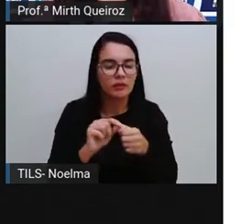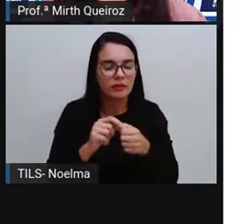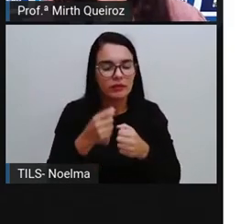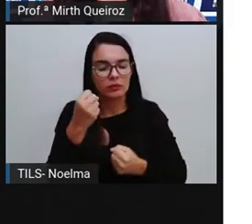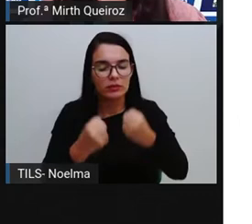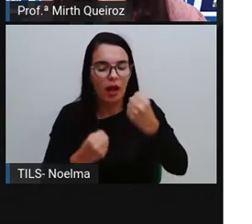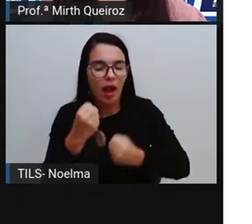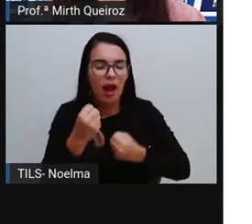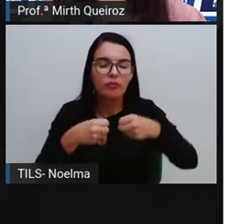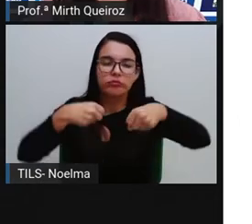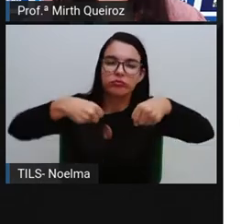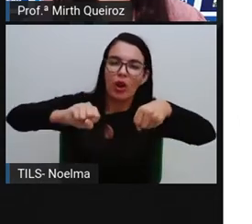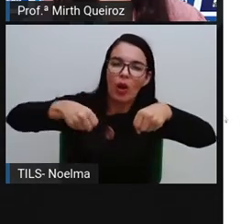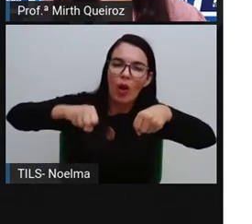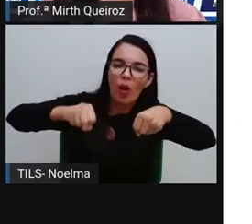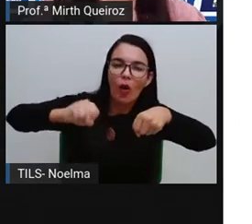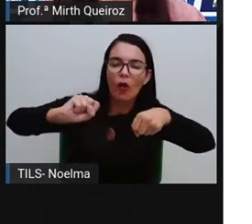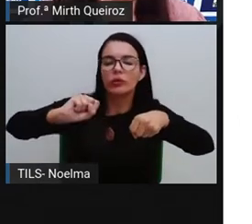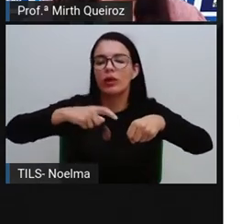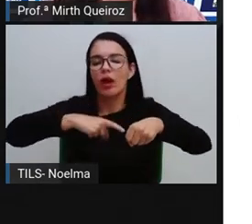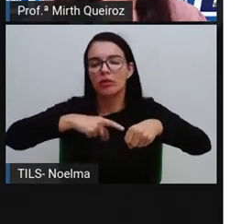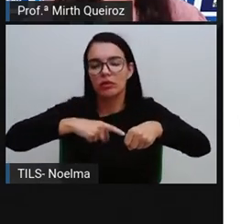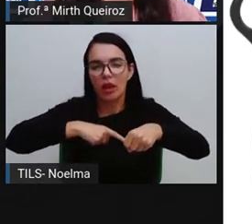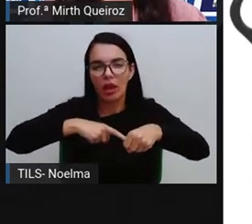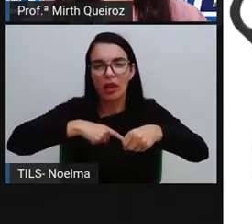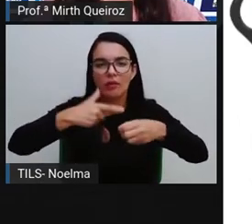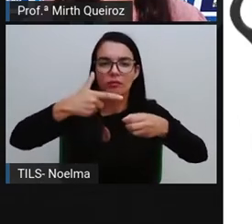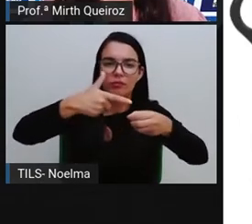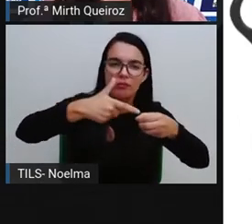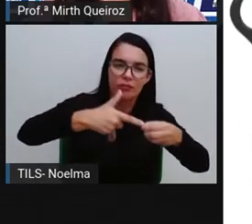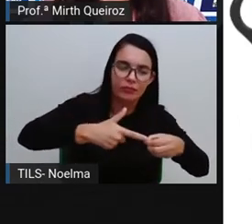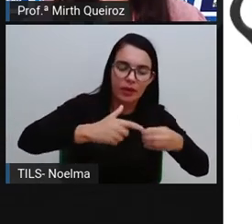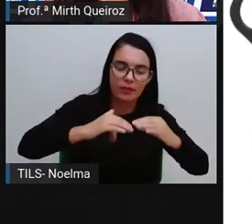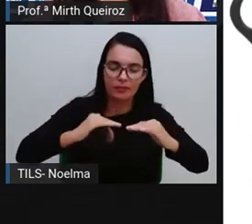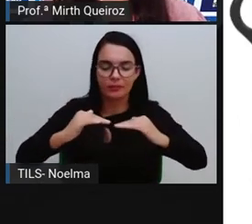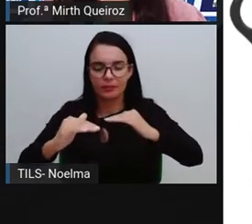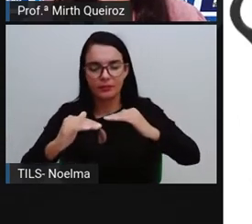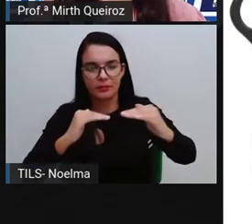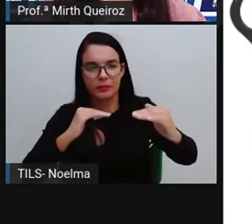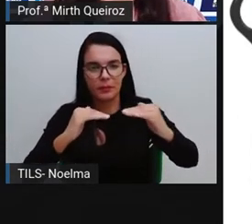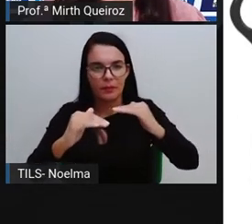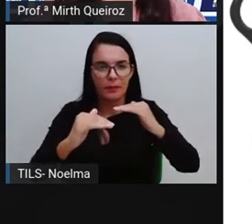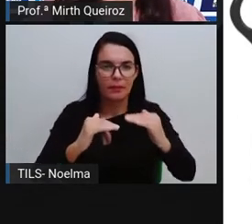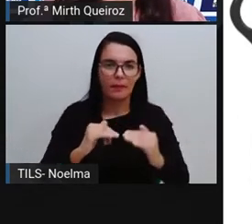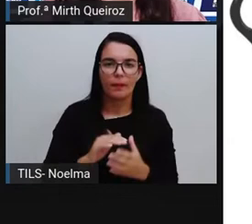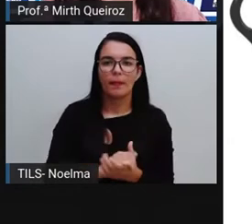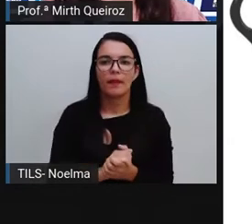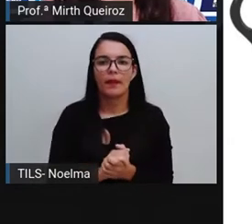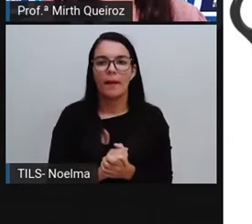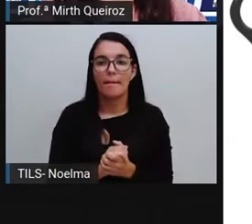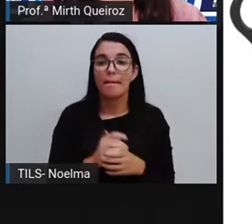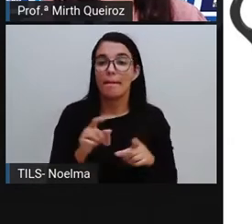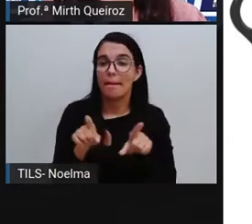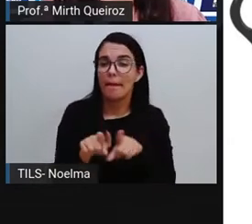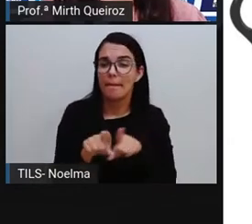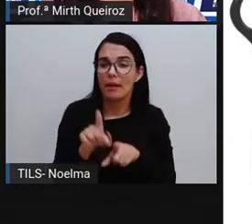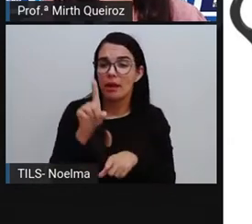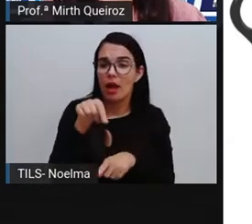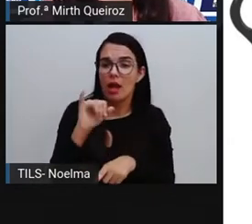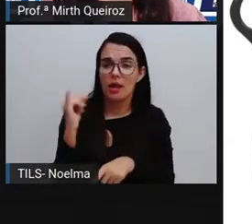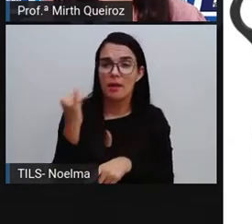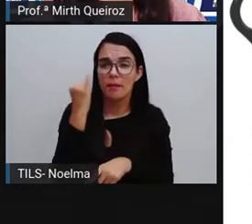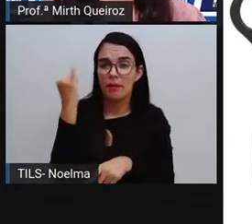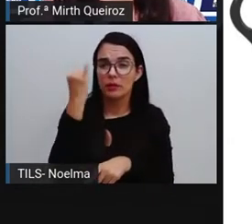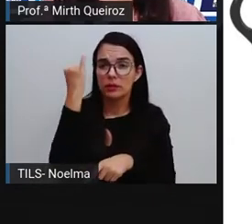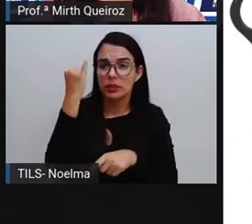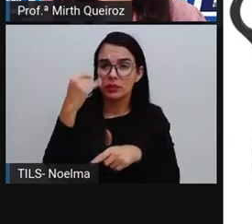carros, para as nossas motos poderem se mover. É um combustível. Além disso, ele